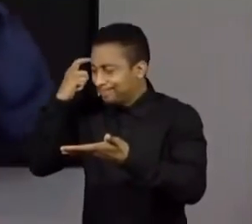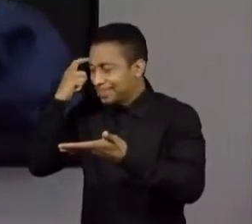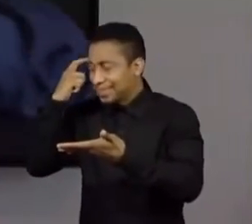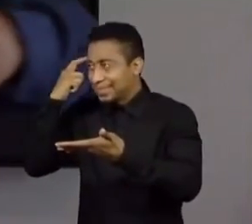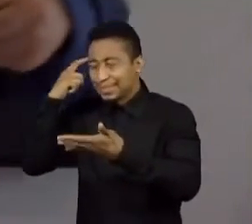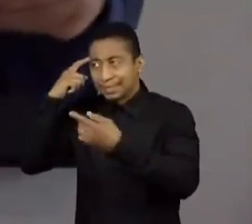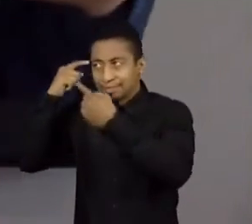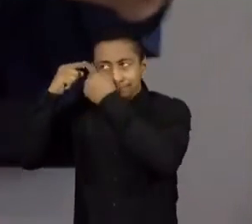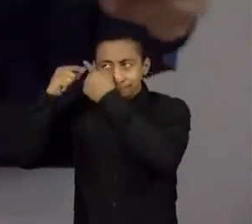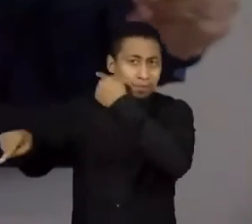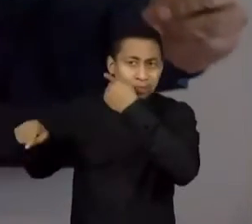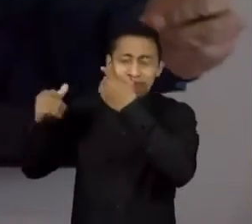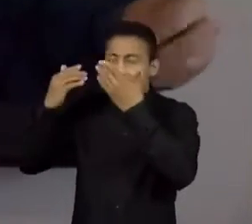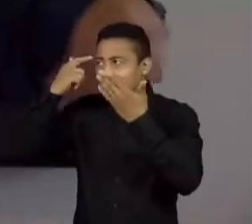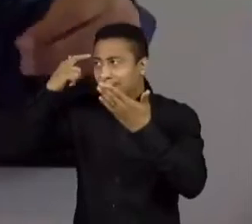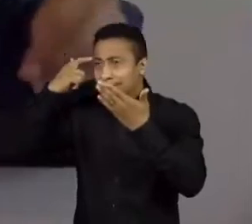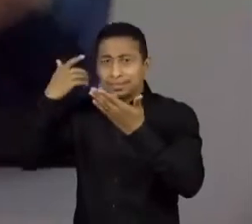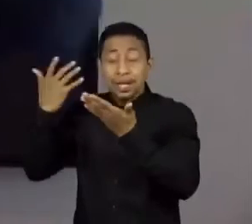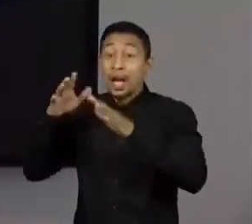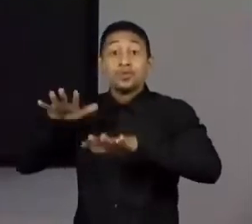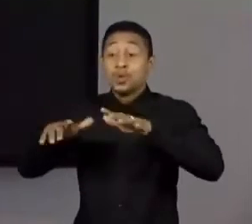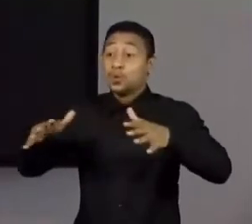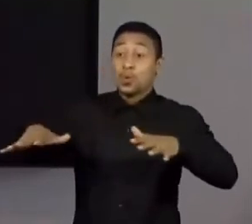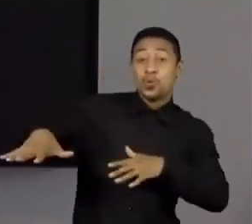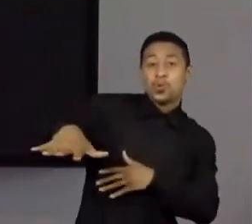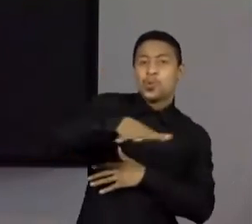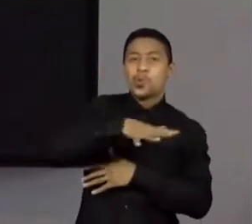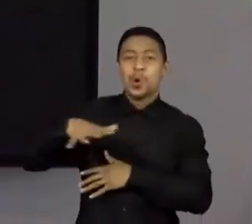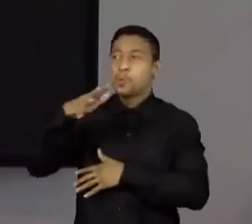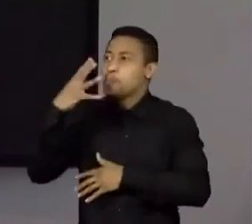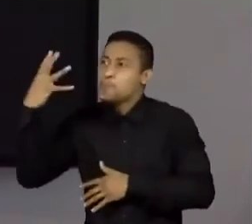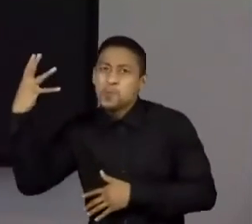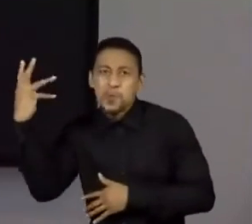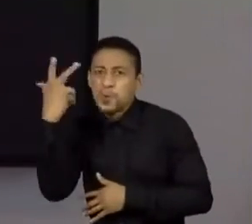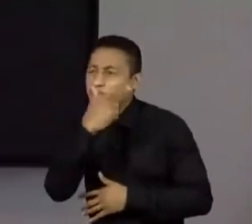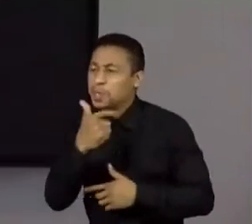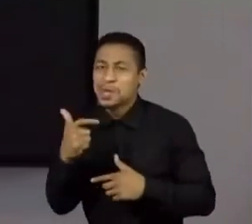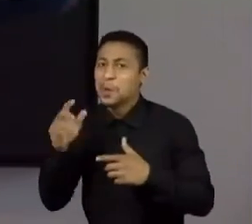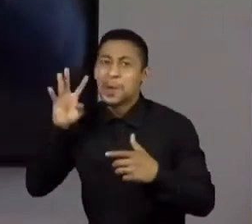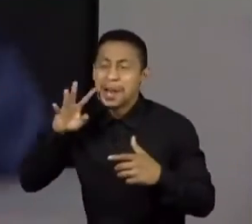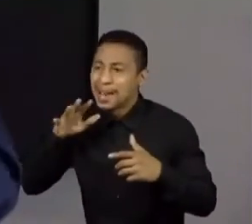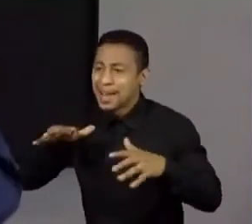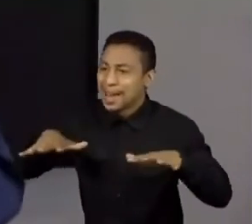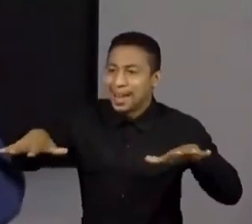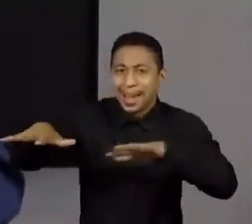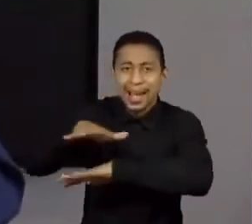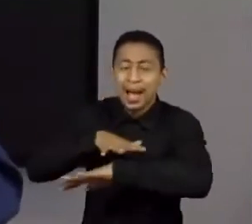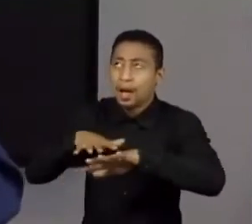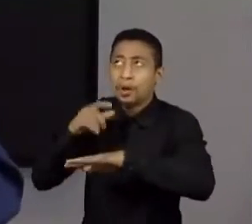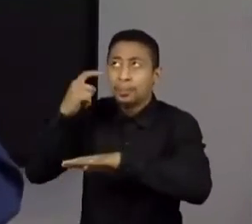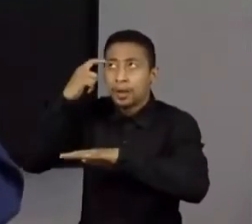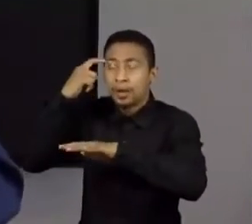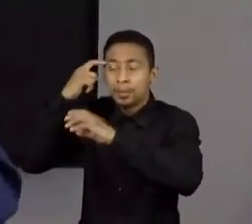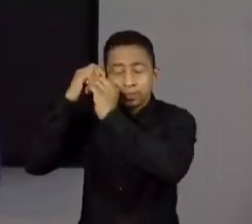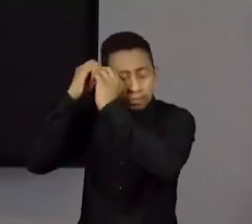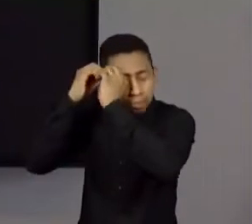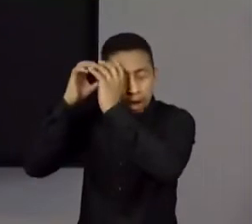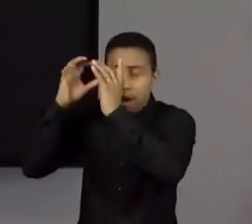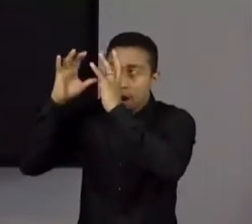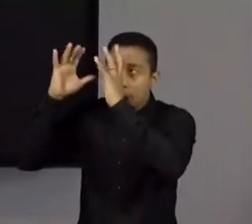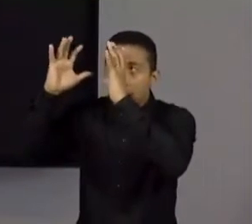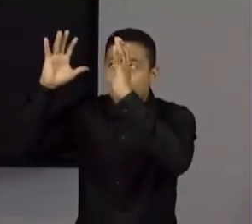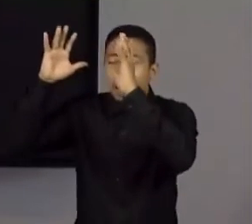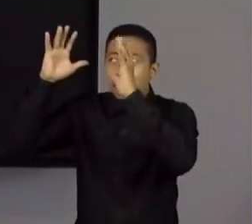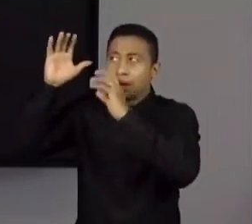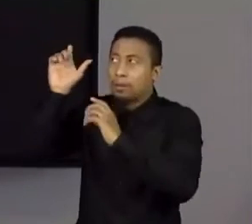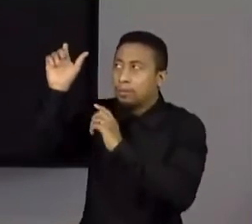estou num lugar legal, bonito, no jantar, estou com aquela coisa aqui na minha cabeça, batutando. Rapaz,